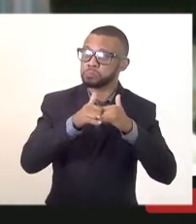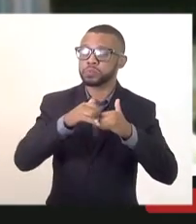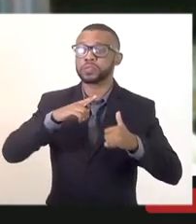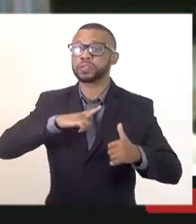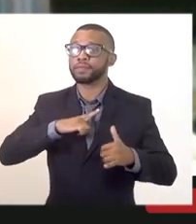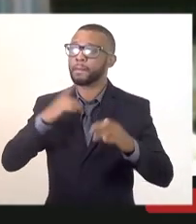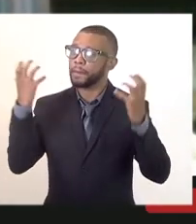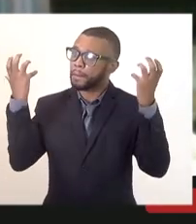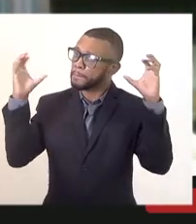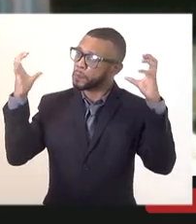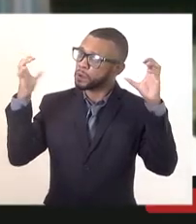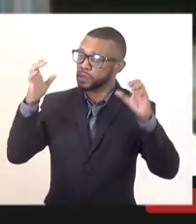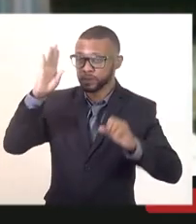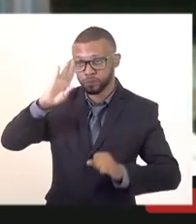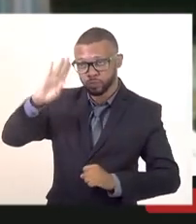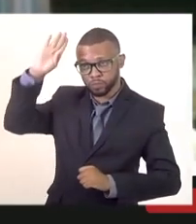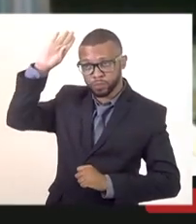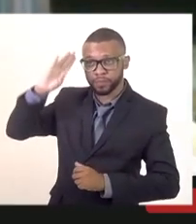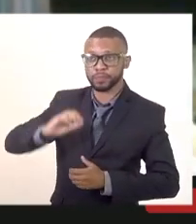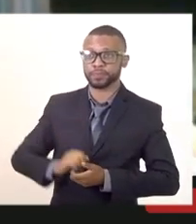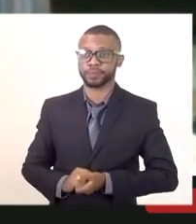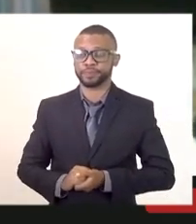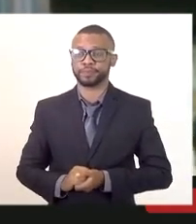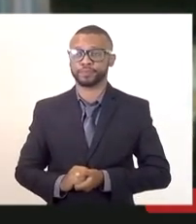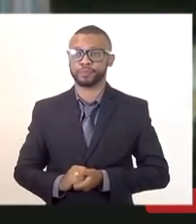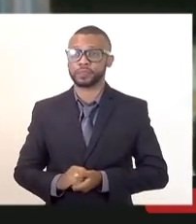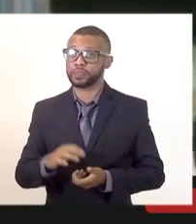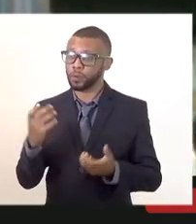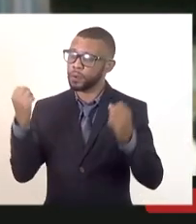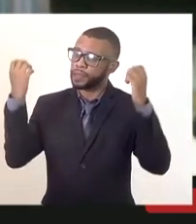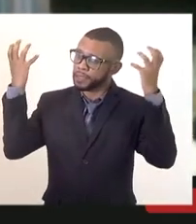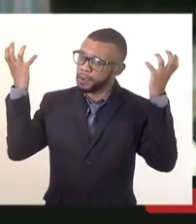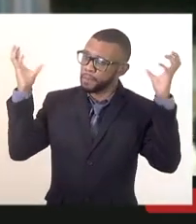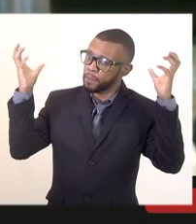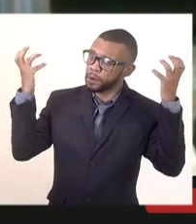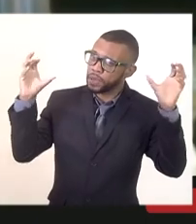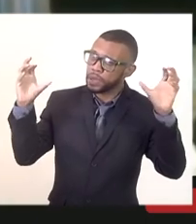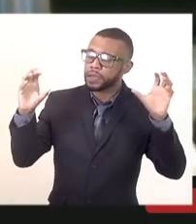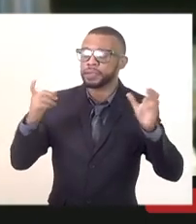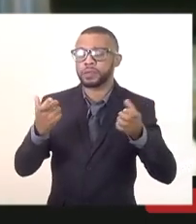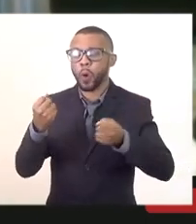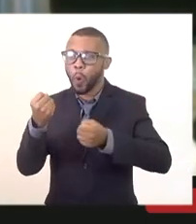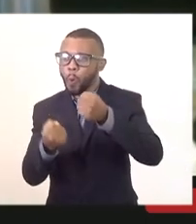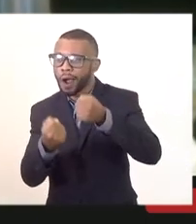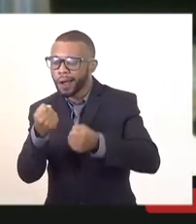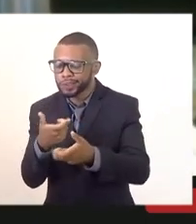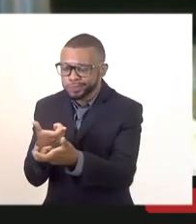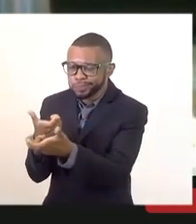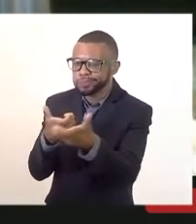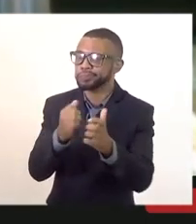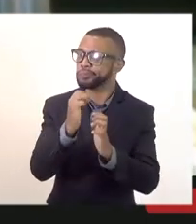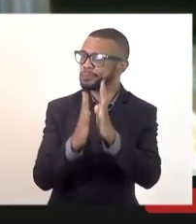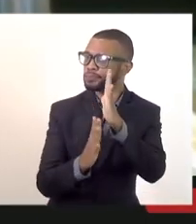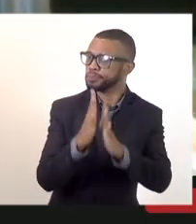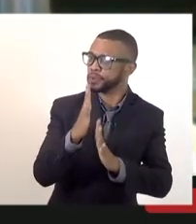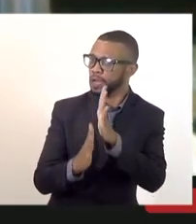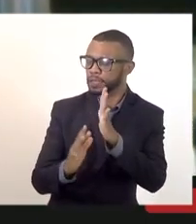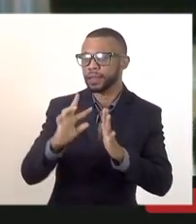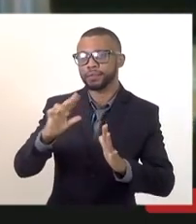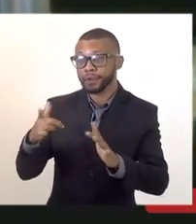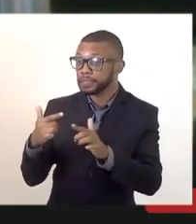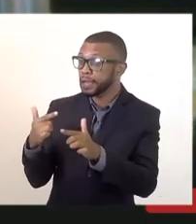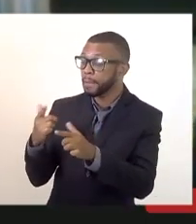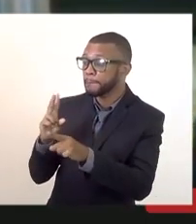então essa ambulância do corpo de bombeiros ou uma viatura de combate a incêndio ela está para prestar serviço à sociedade